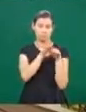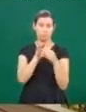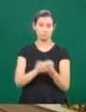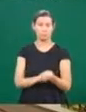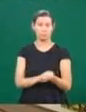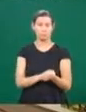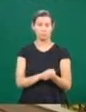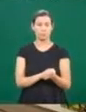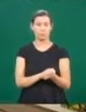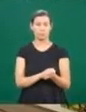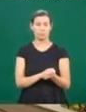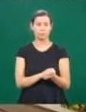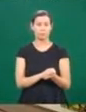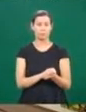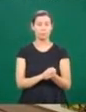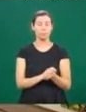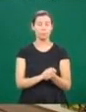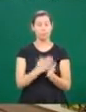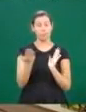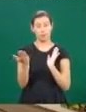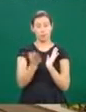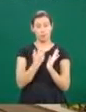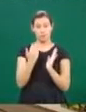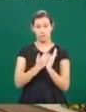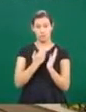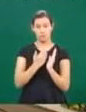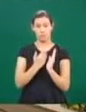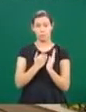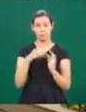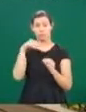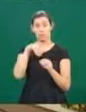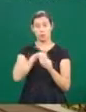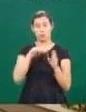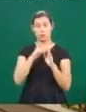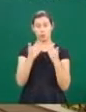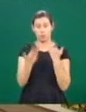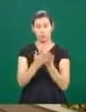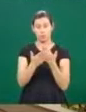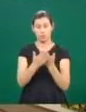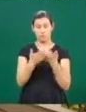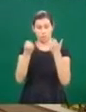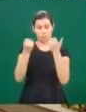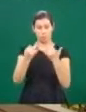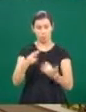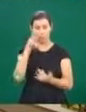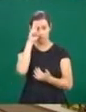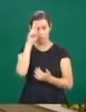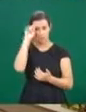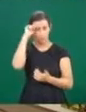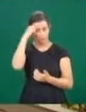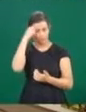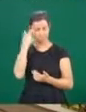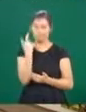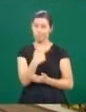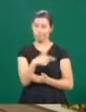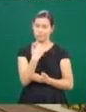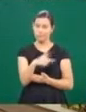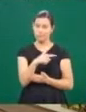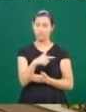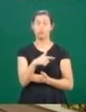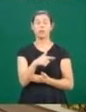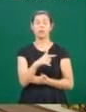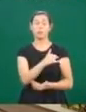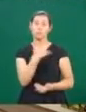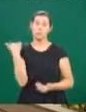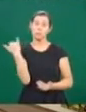convencionais, historicamente, não contam. Então a gente tem que descobrir de alguma forma. E a importância da livraria está